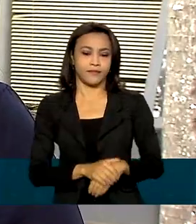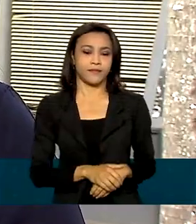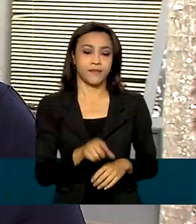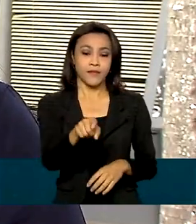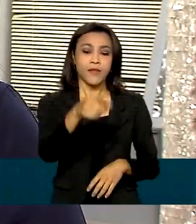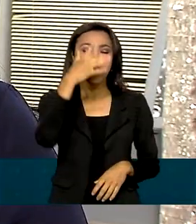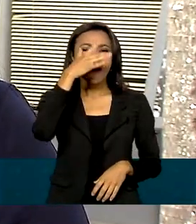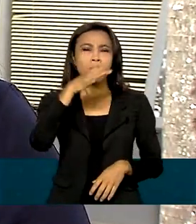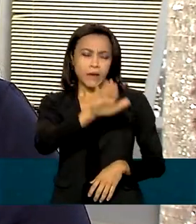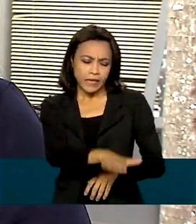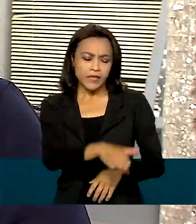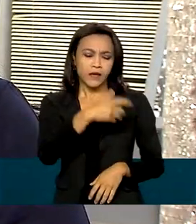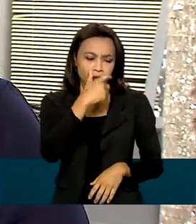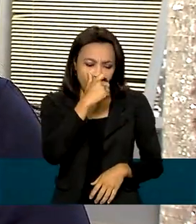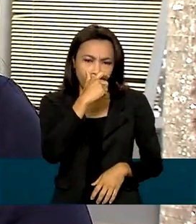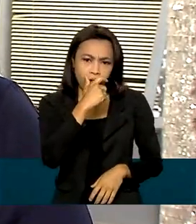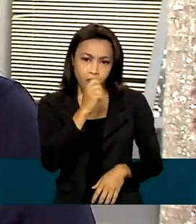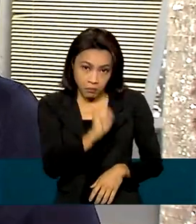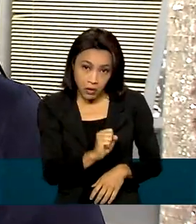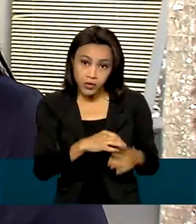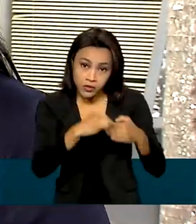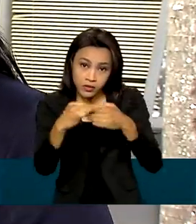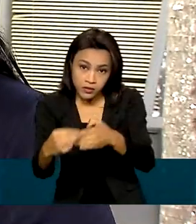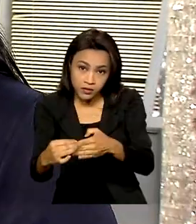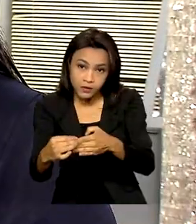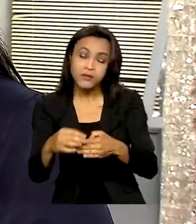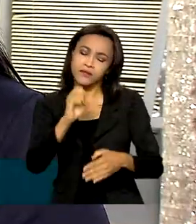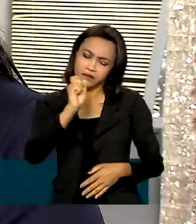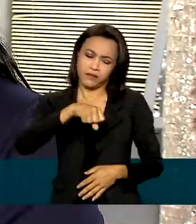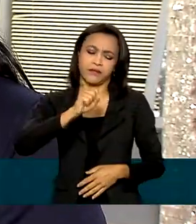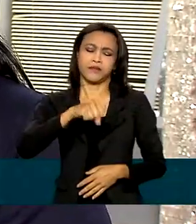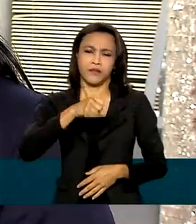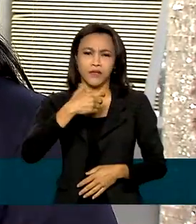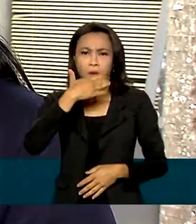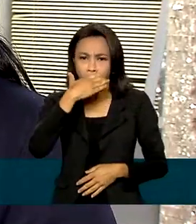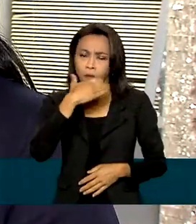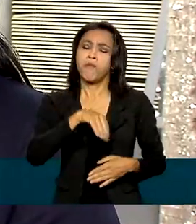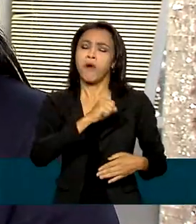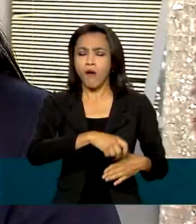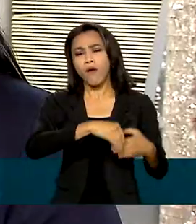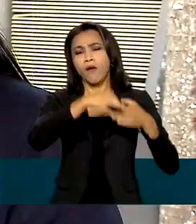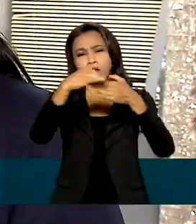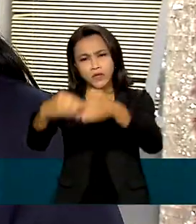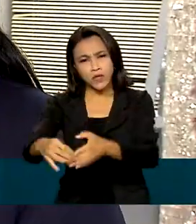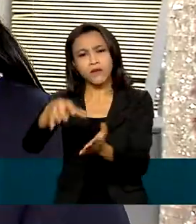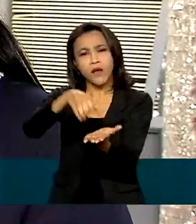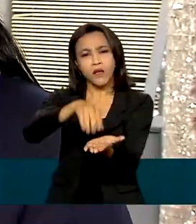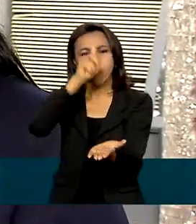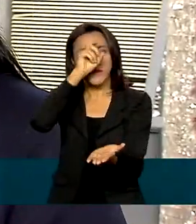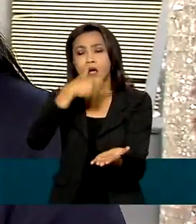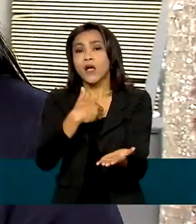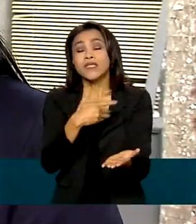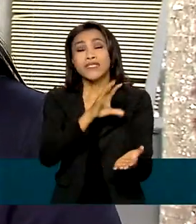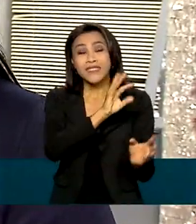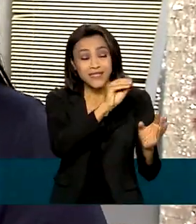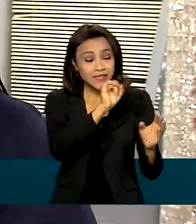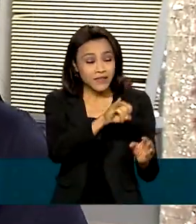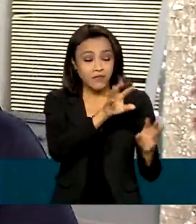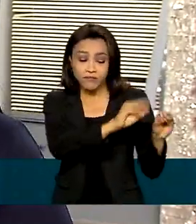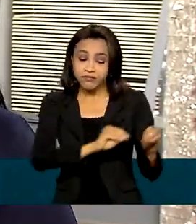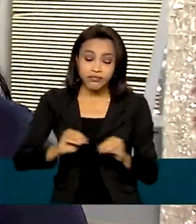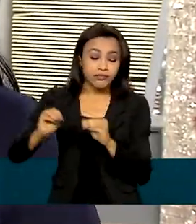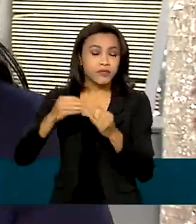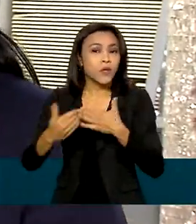com tosse, ela pode vir vacinar? Sim, a criança com tosse, sim. Então, as situações de adiamento de qualquer vacina, não só da